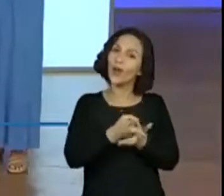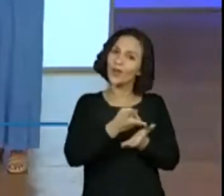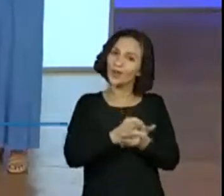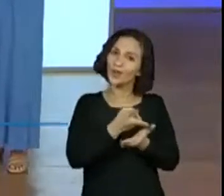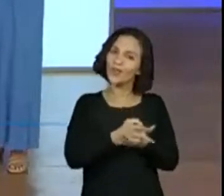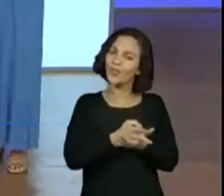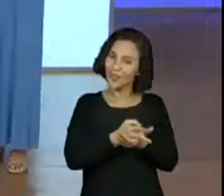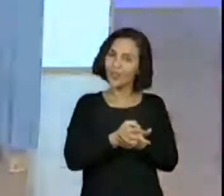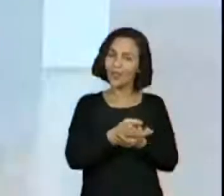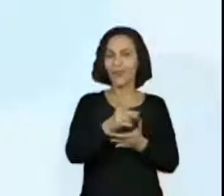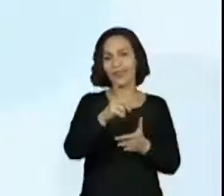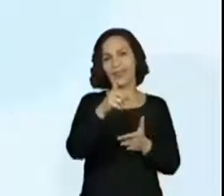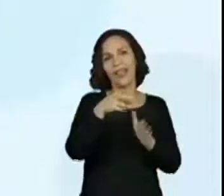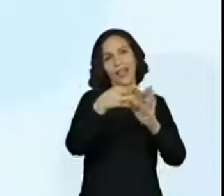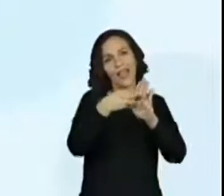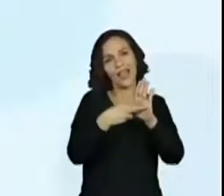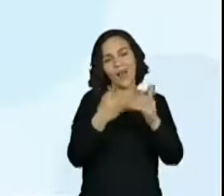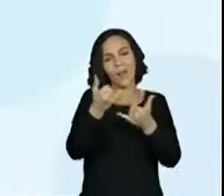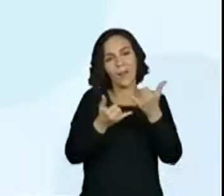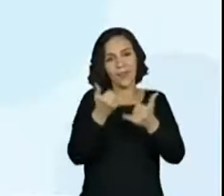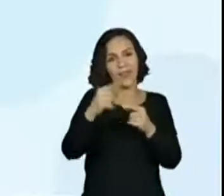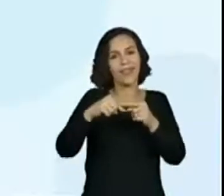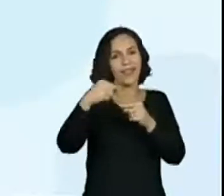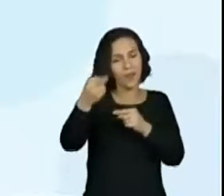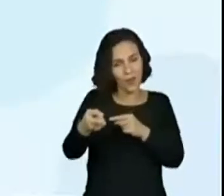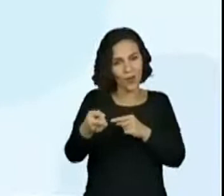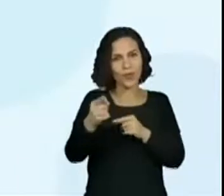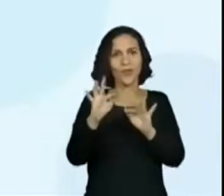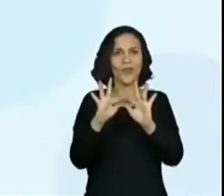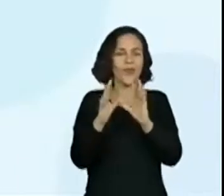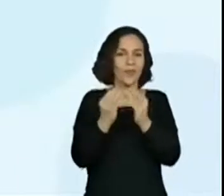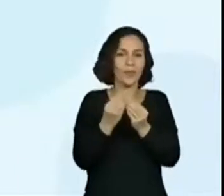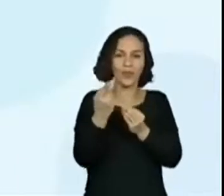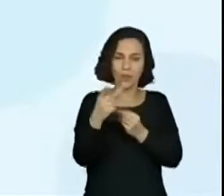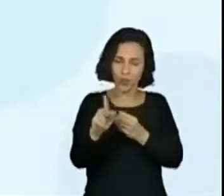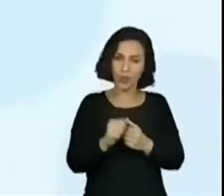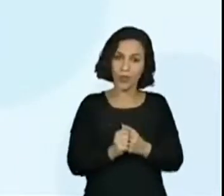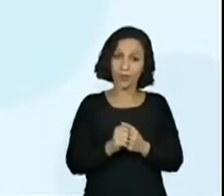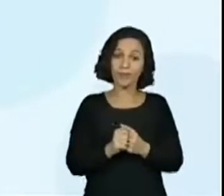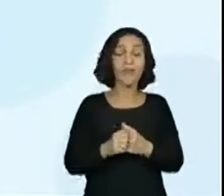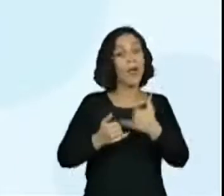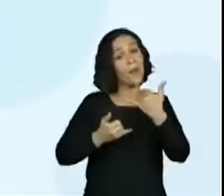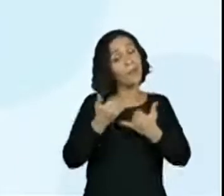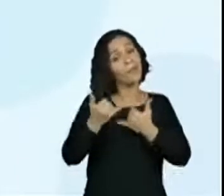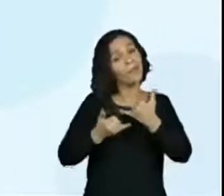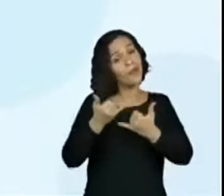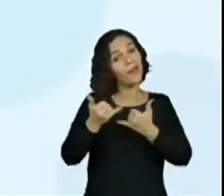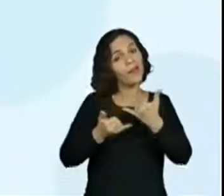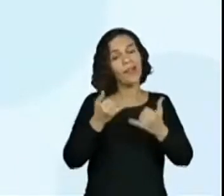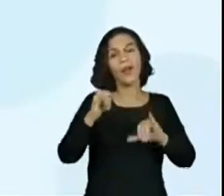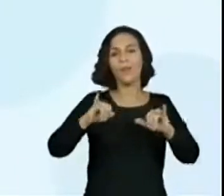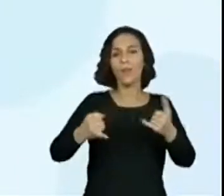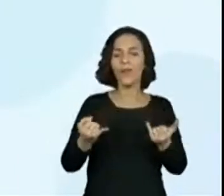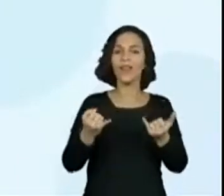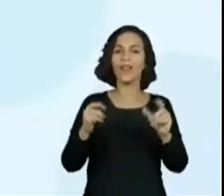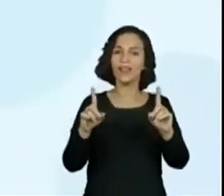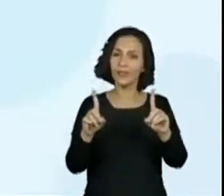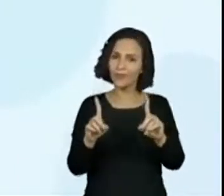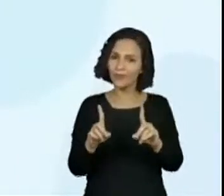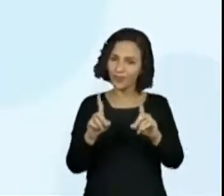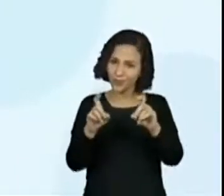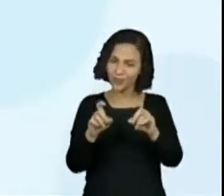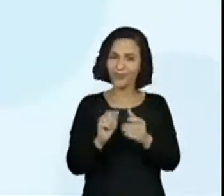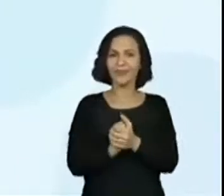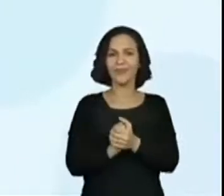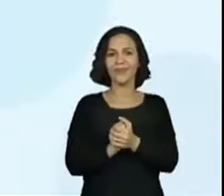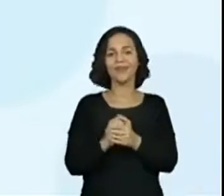atividade. Aqui estão as regras para vocês jogarem depois. Continuem essa atividade, deem um print no jogo do GPS